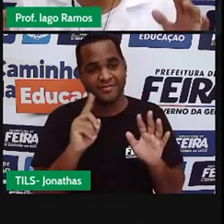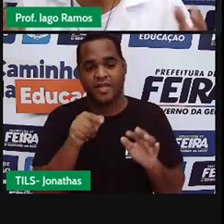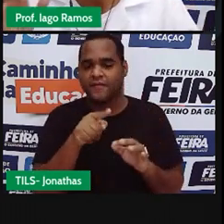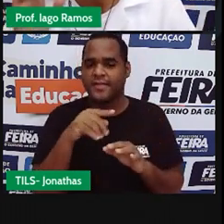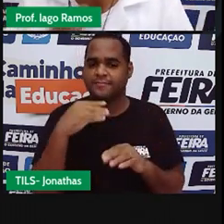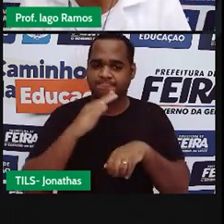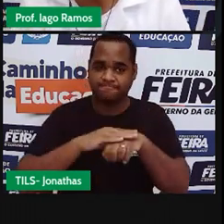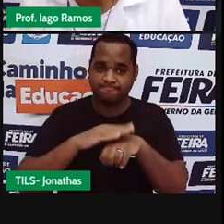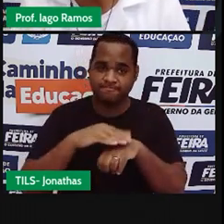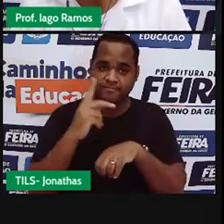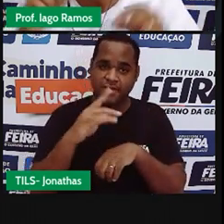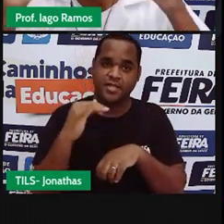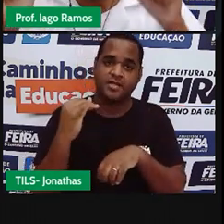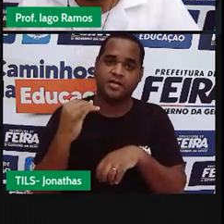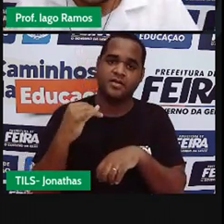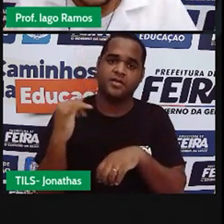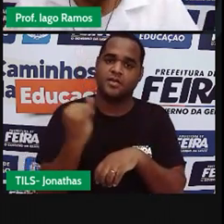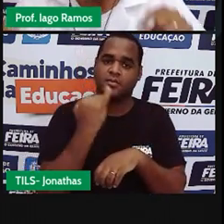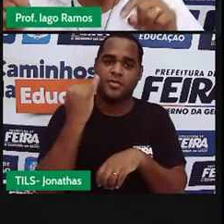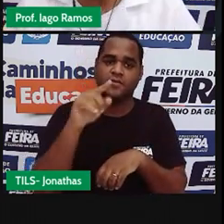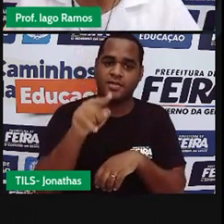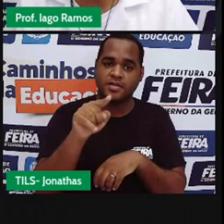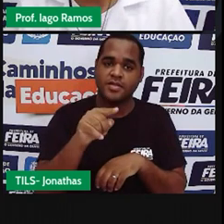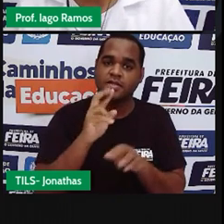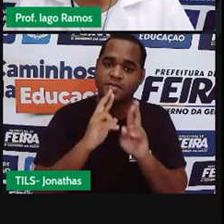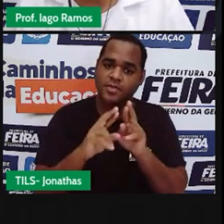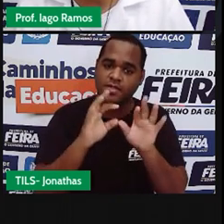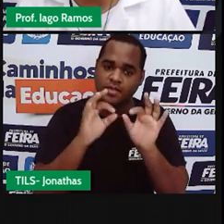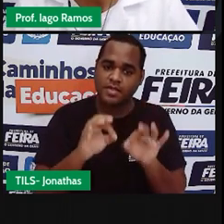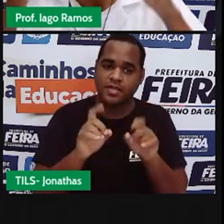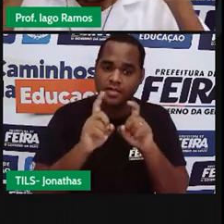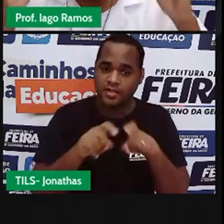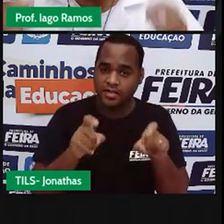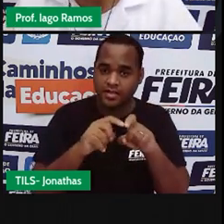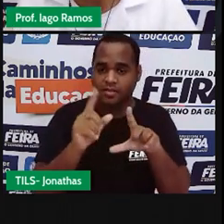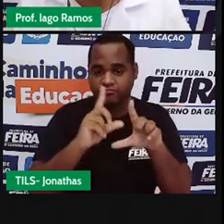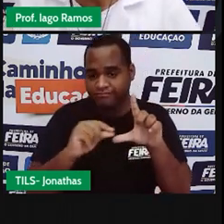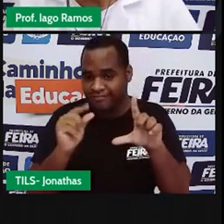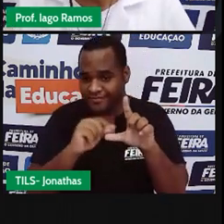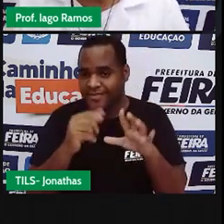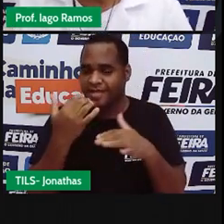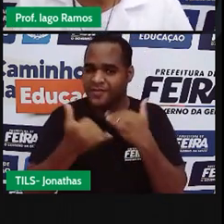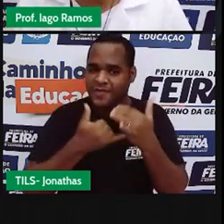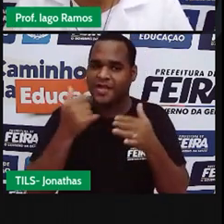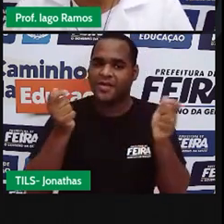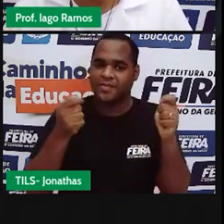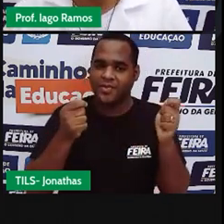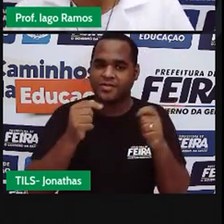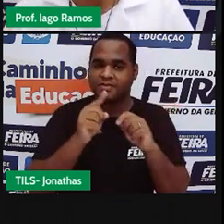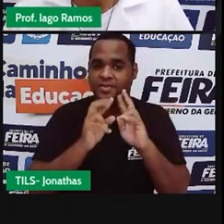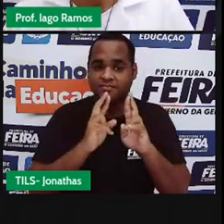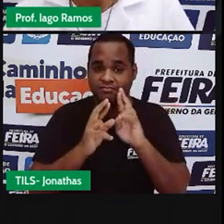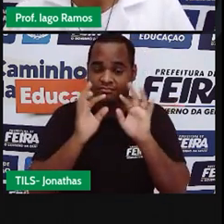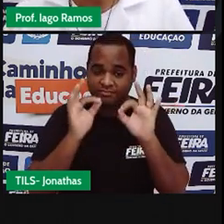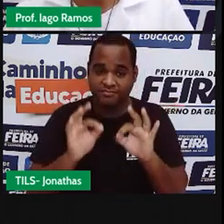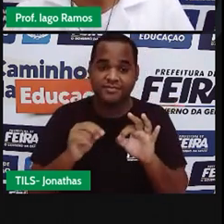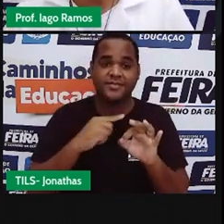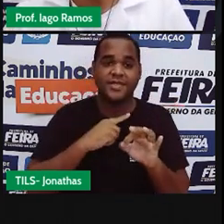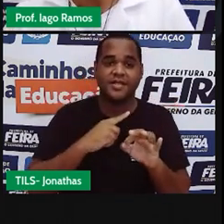é você clicar no link que vai ficar na descrição da aula e brincar com essas perguntinhas aí